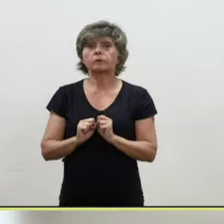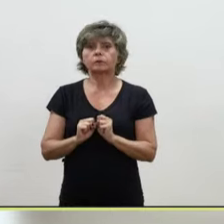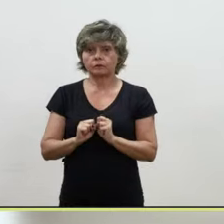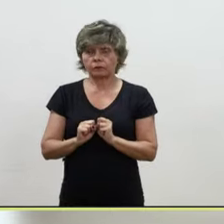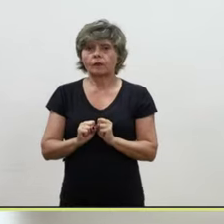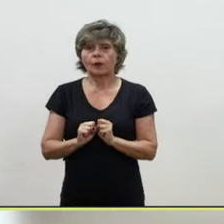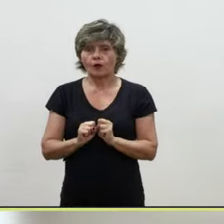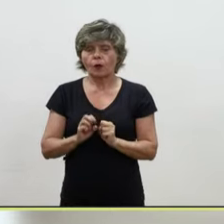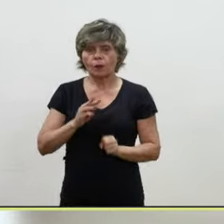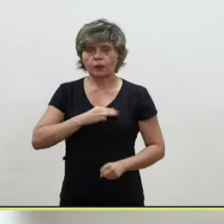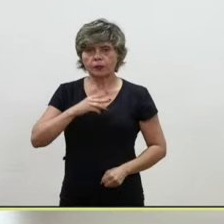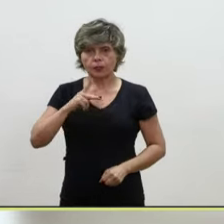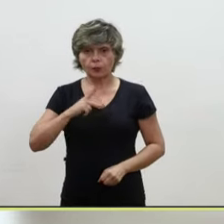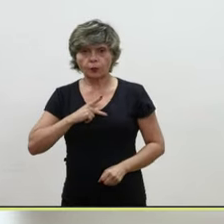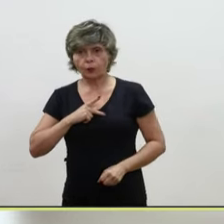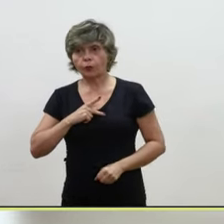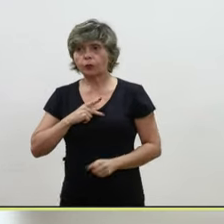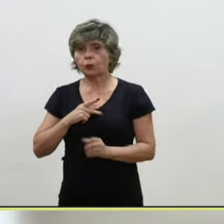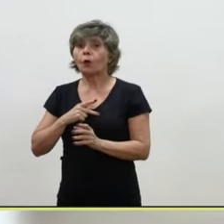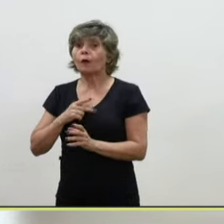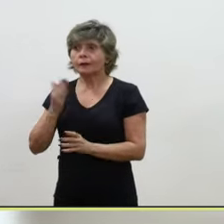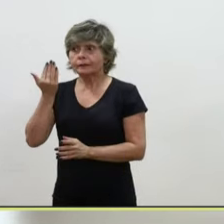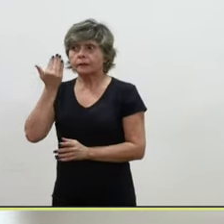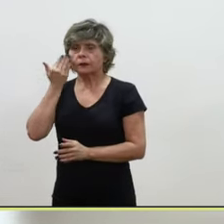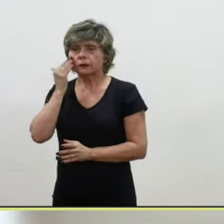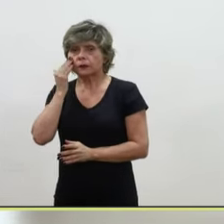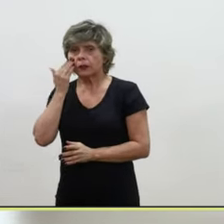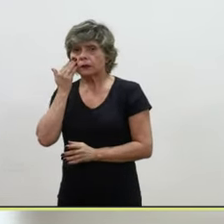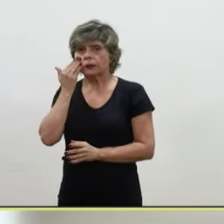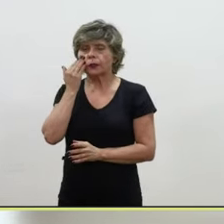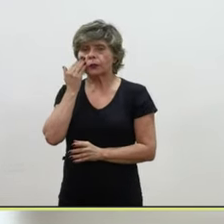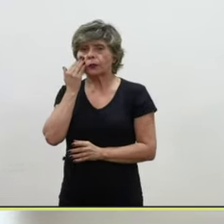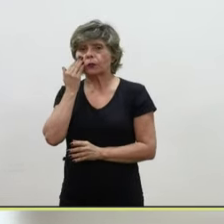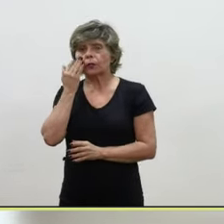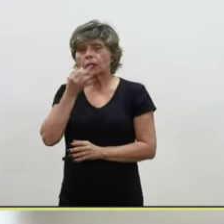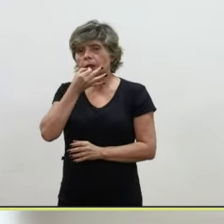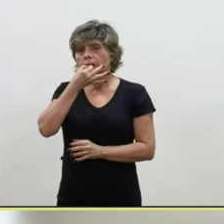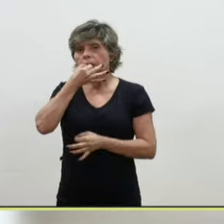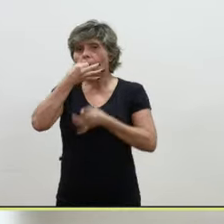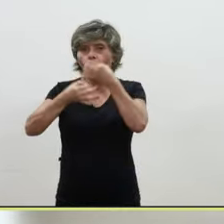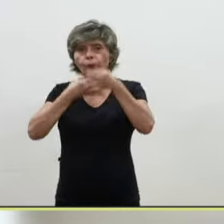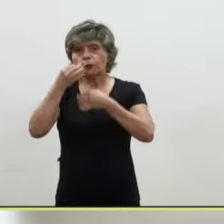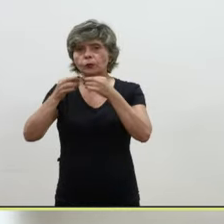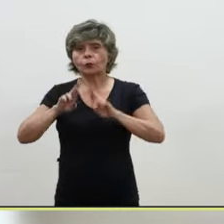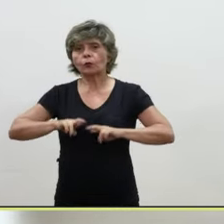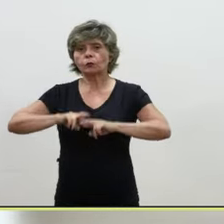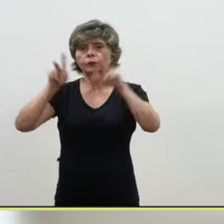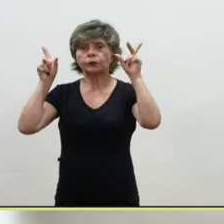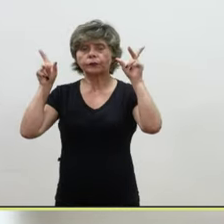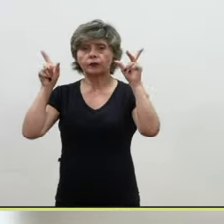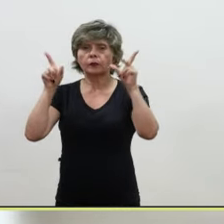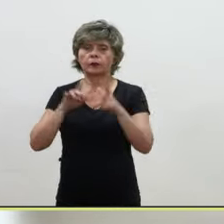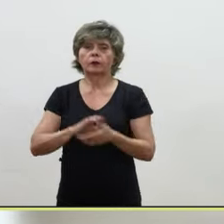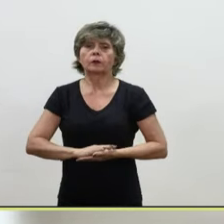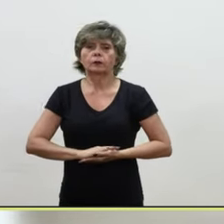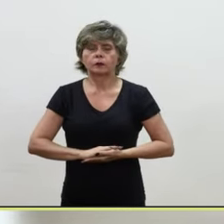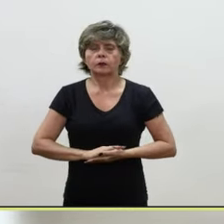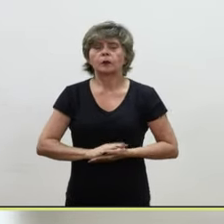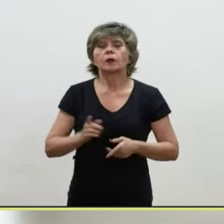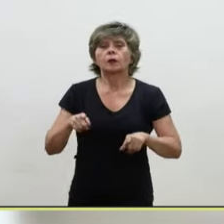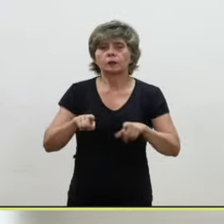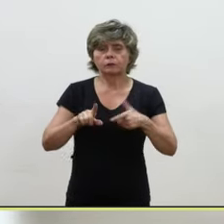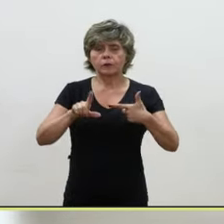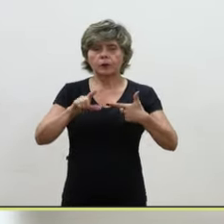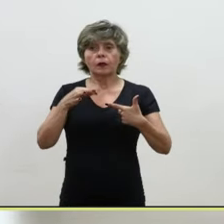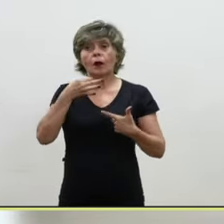caso aqui do Ministério Público entender de que ela seria aplicável a todos os servidores, inclusive o do legislativo